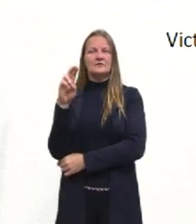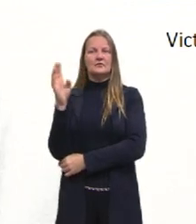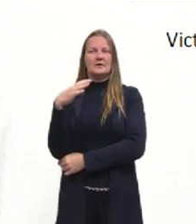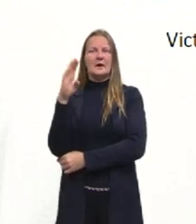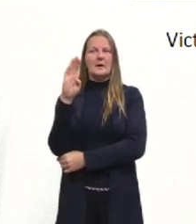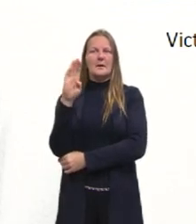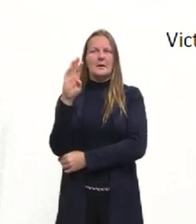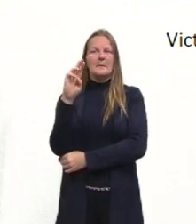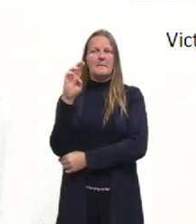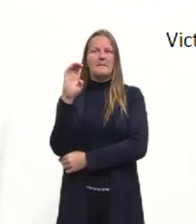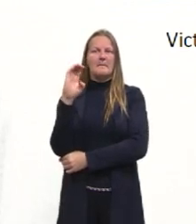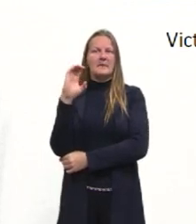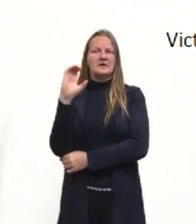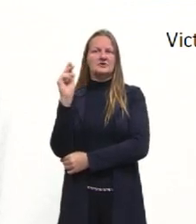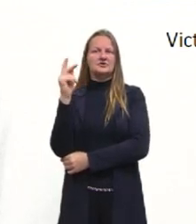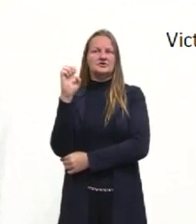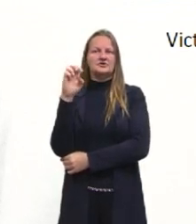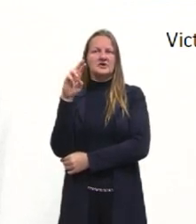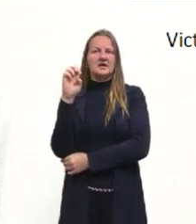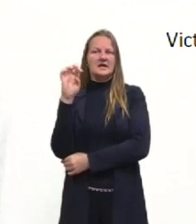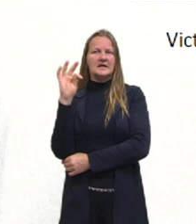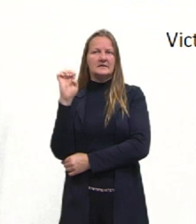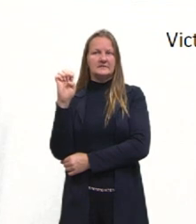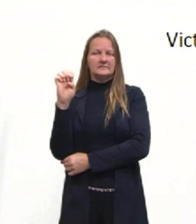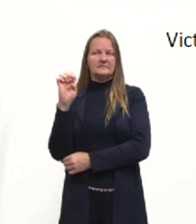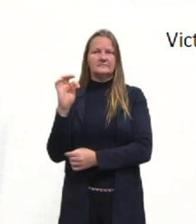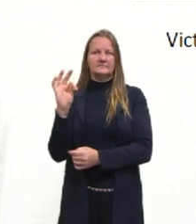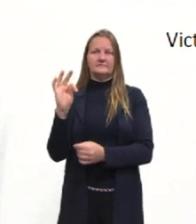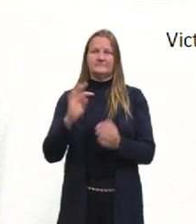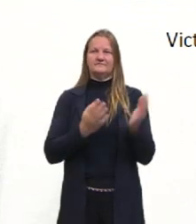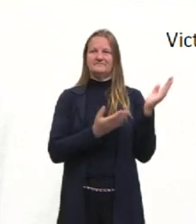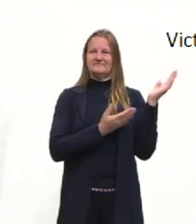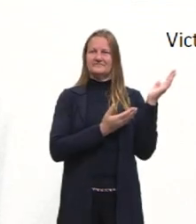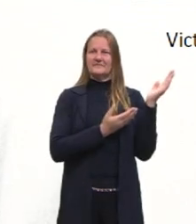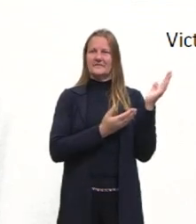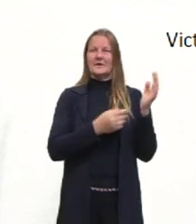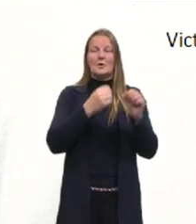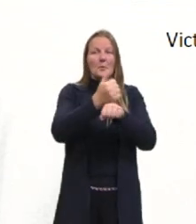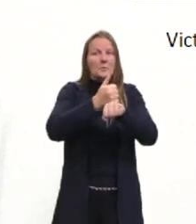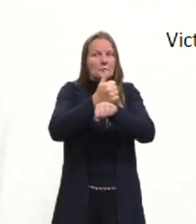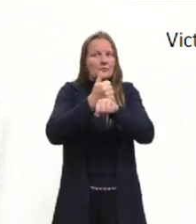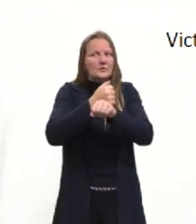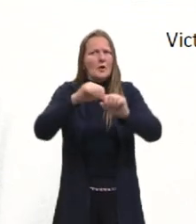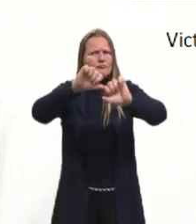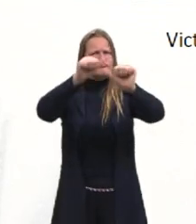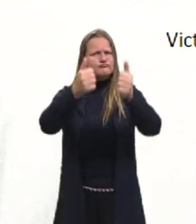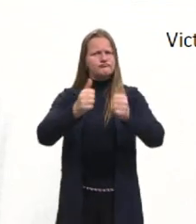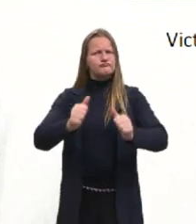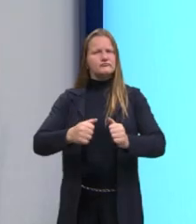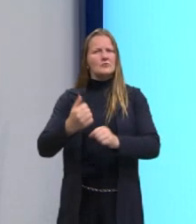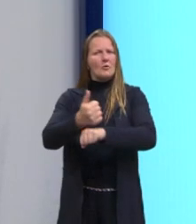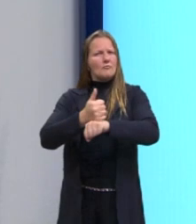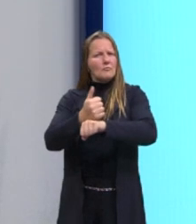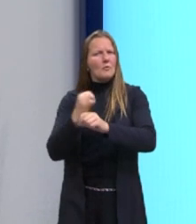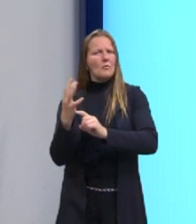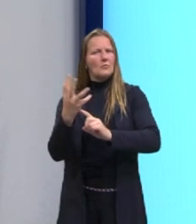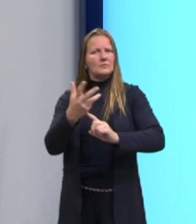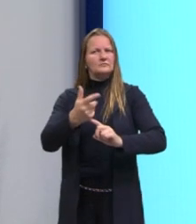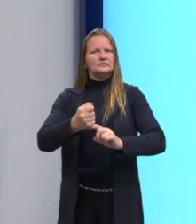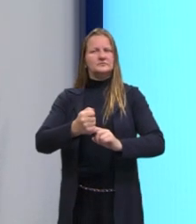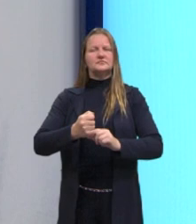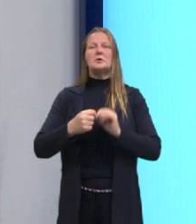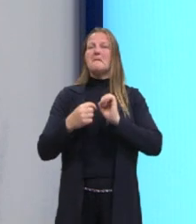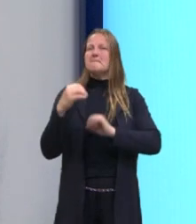Vitor Brechere. E o Brechere, ele é um escultor, artista, um dos